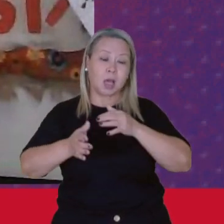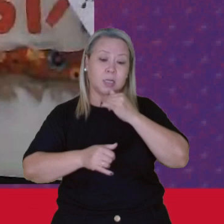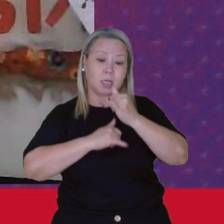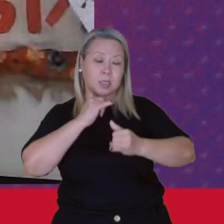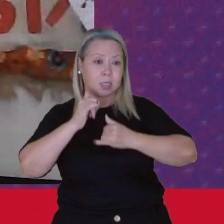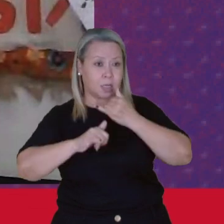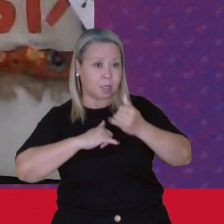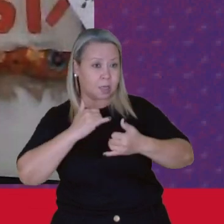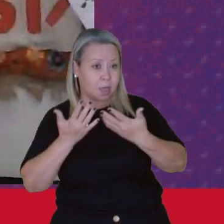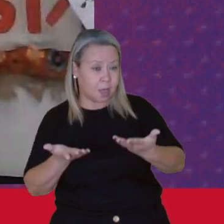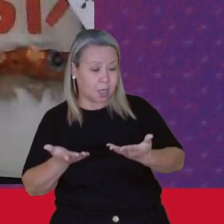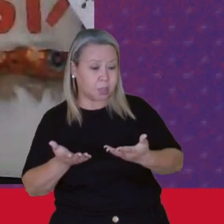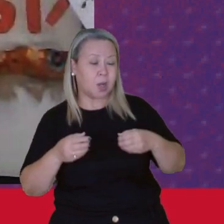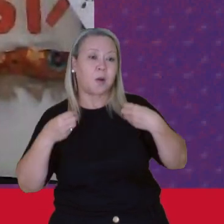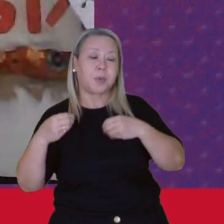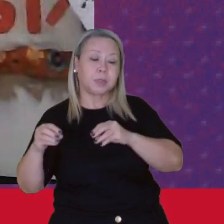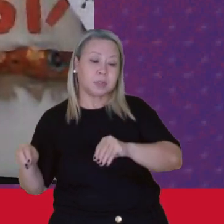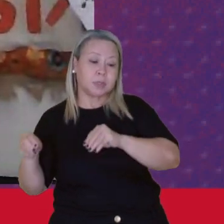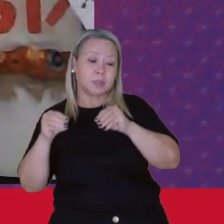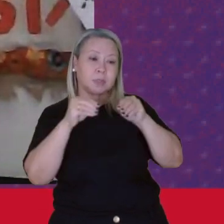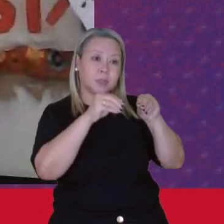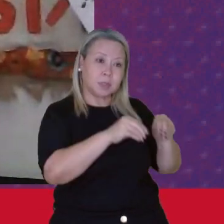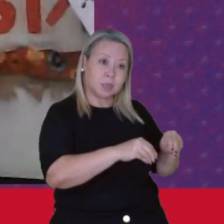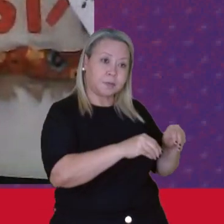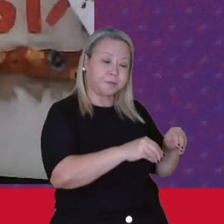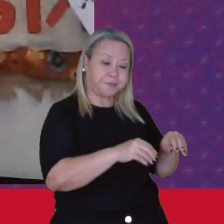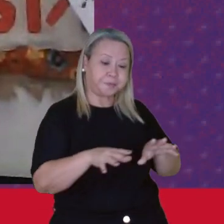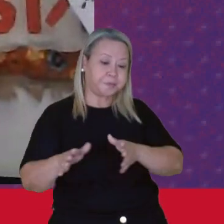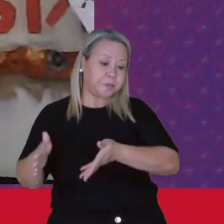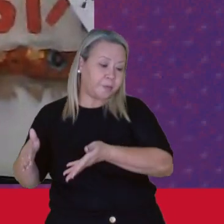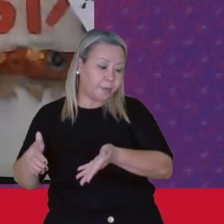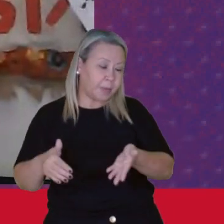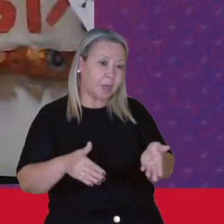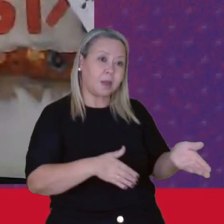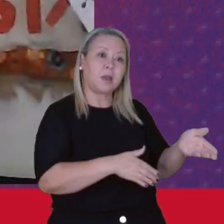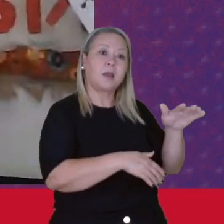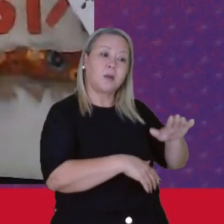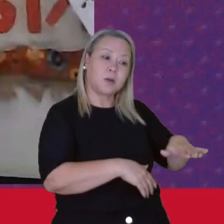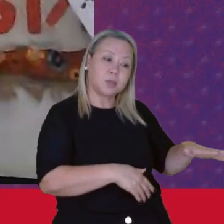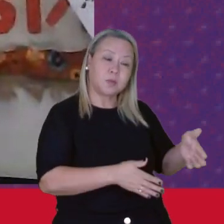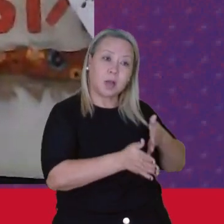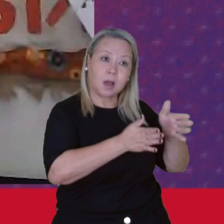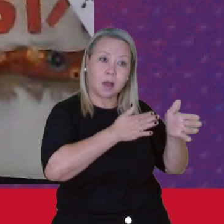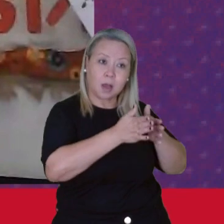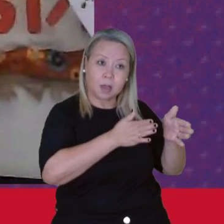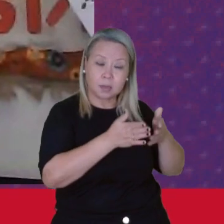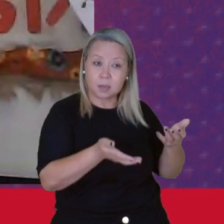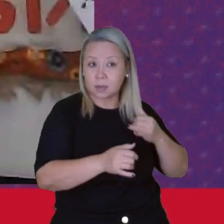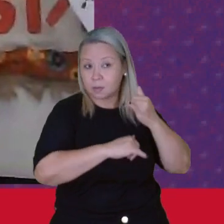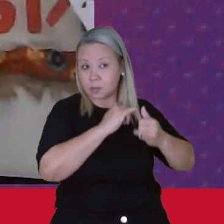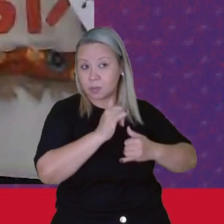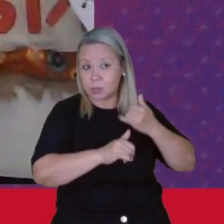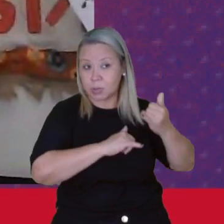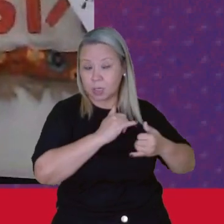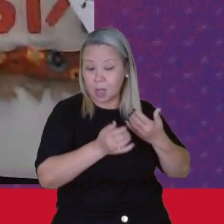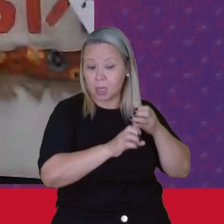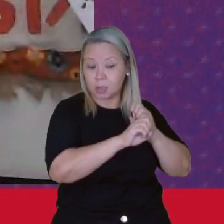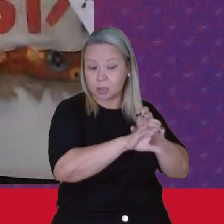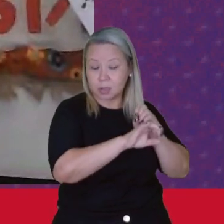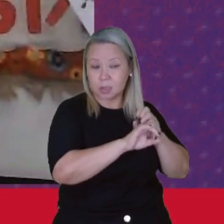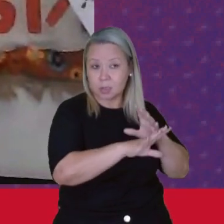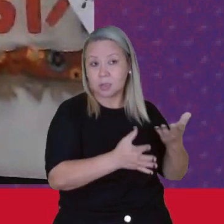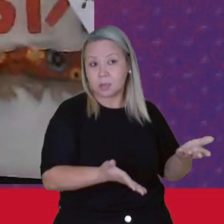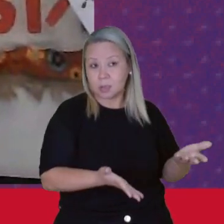E que tem Que se deslocar Com essas crianças Para elas Acessarem a internet Para ter acesso Às aulas